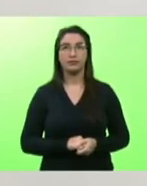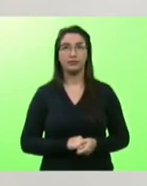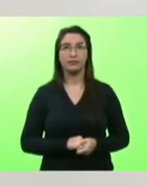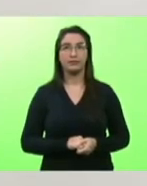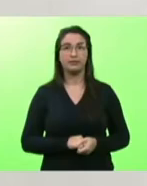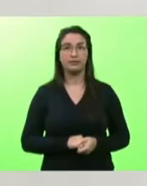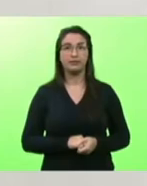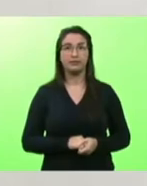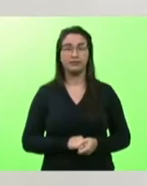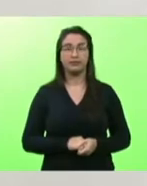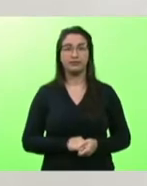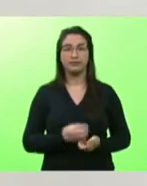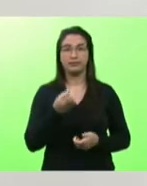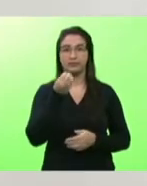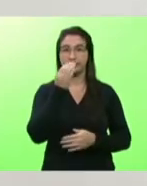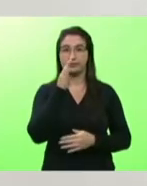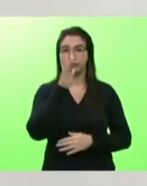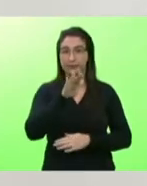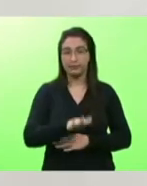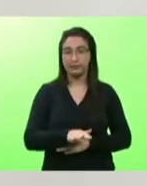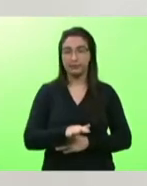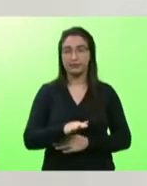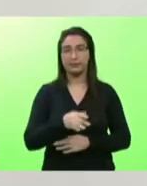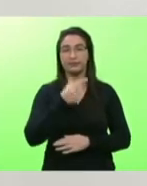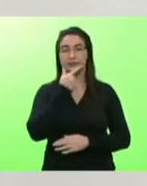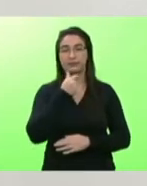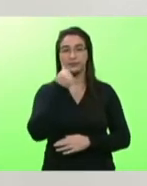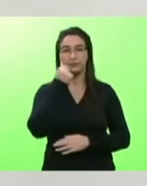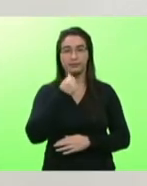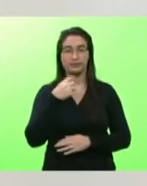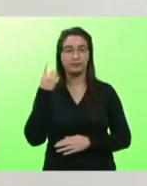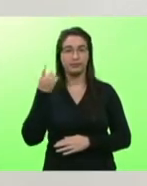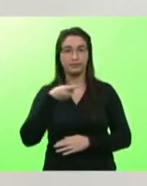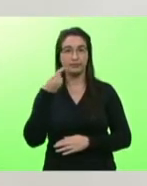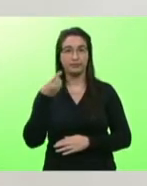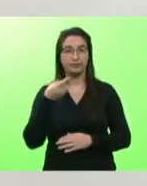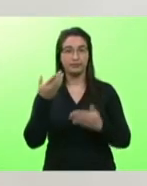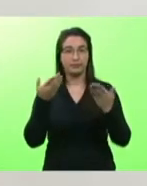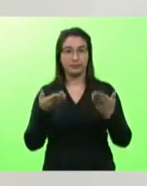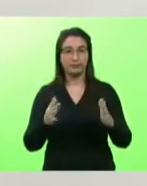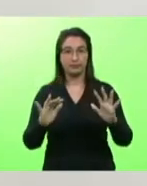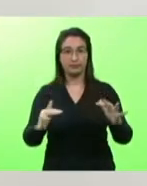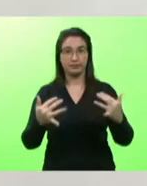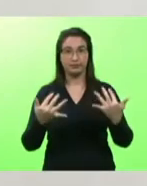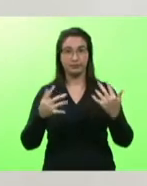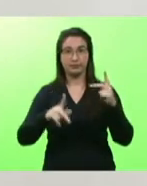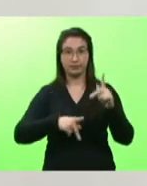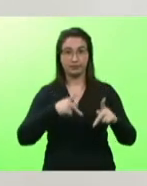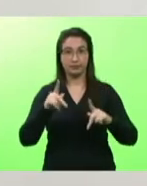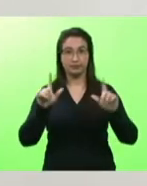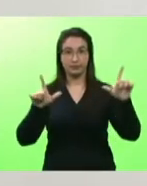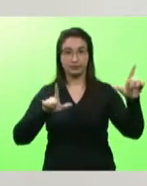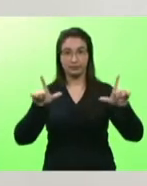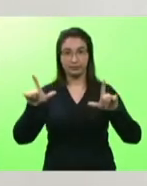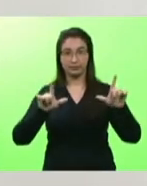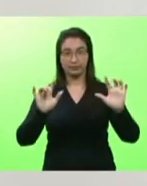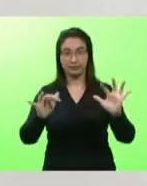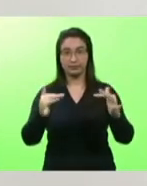muito boa tarde senhoras e senhores deputados público presente quem nos acompanha pela TVA hoje é um dia